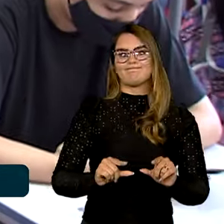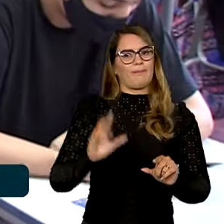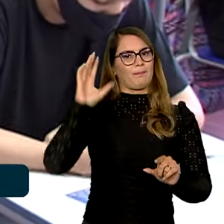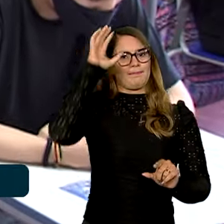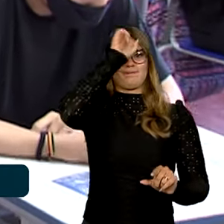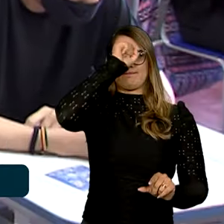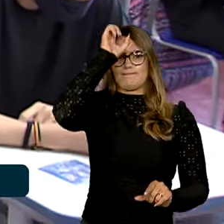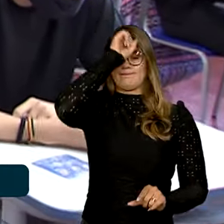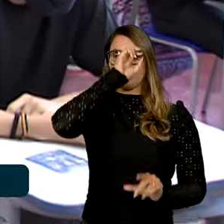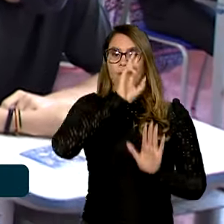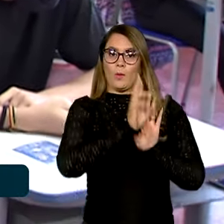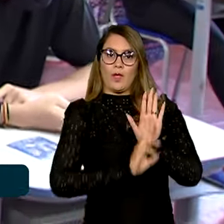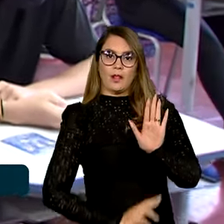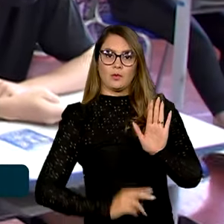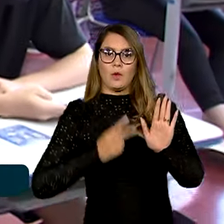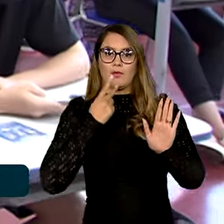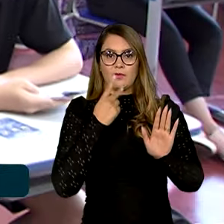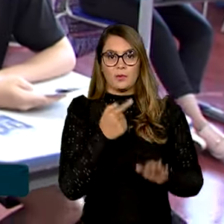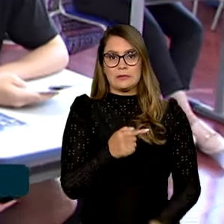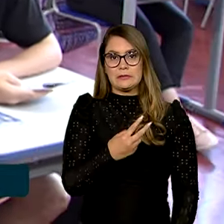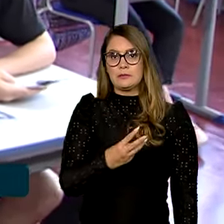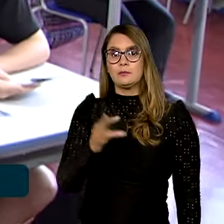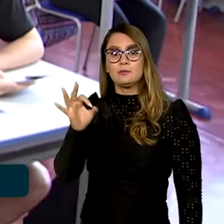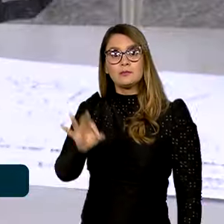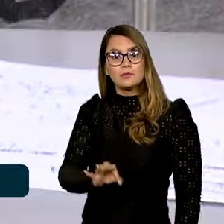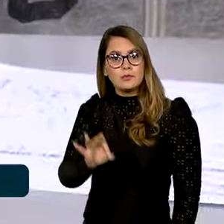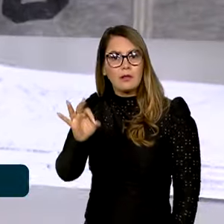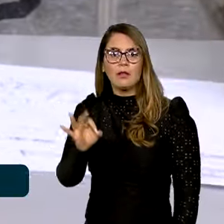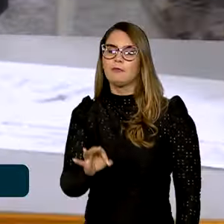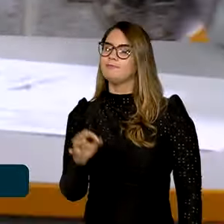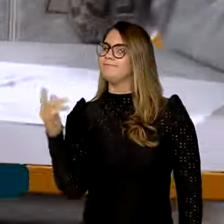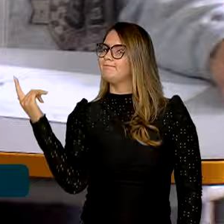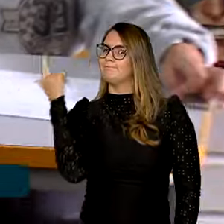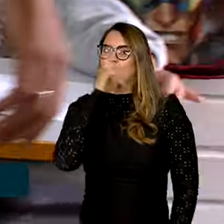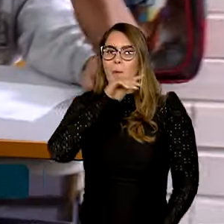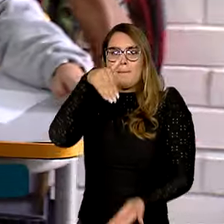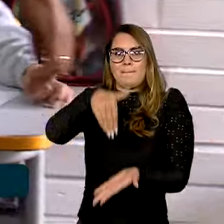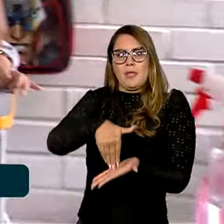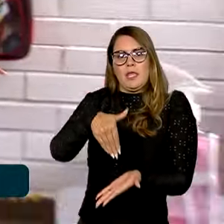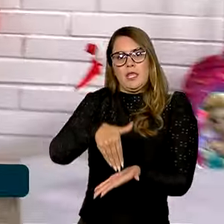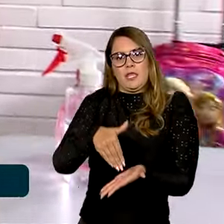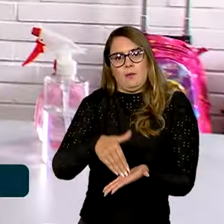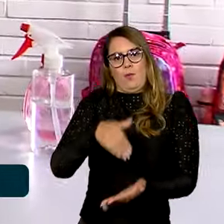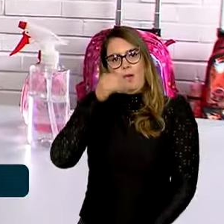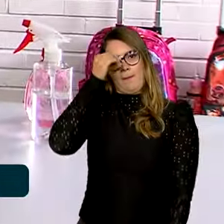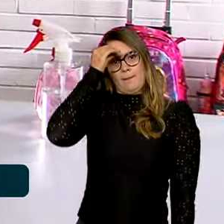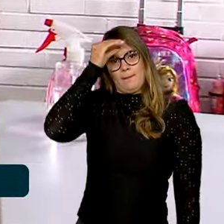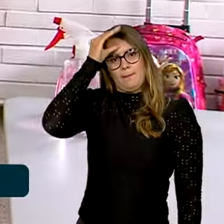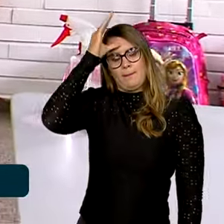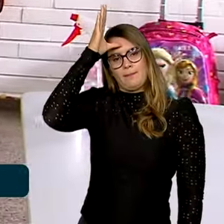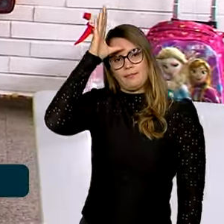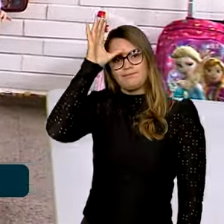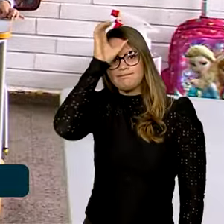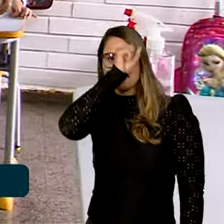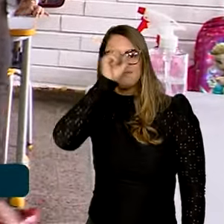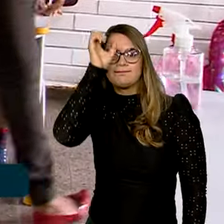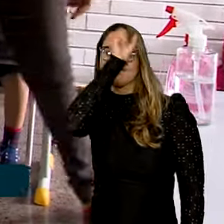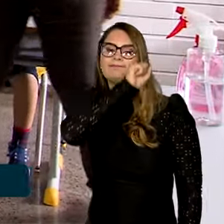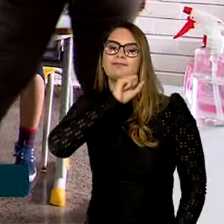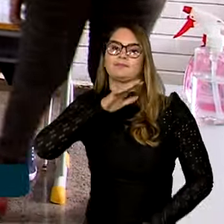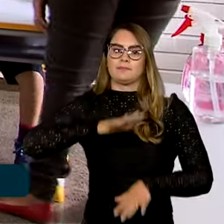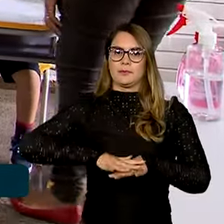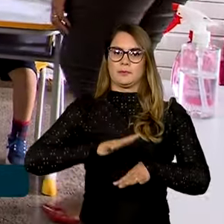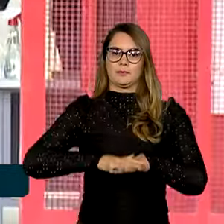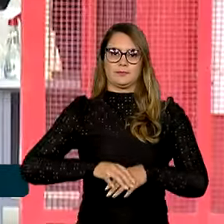Segundo o relatório, 73% não alcançaram o patamar mínimo de aprendizagem em